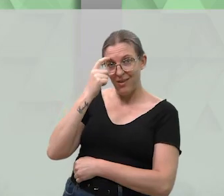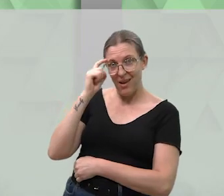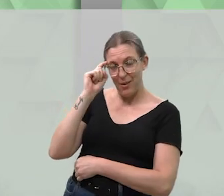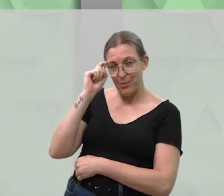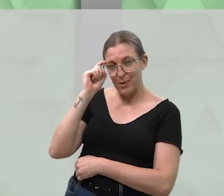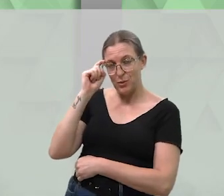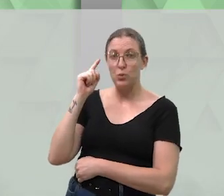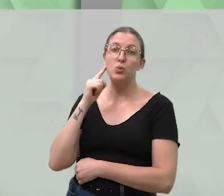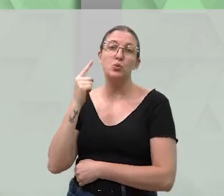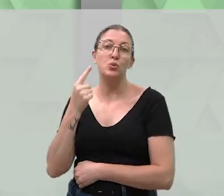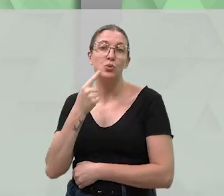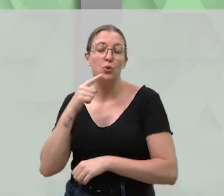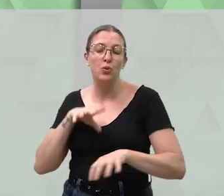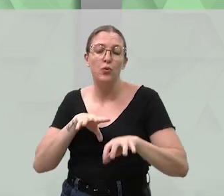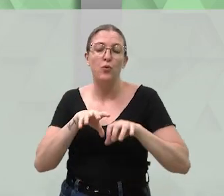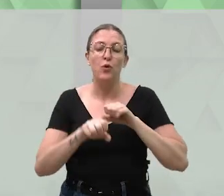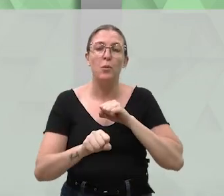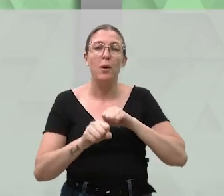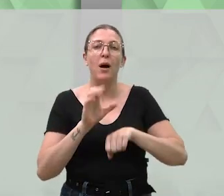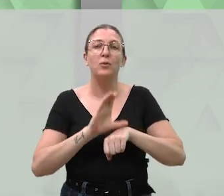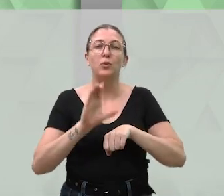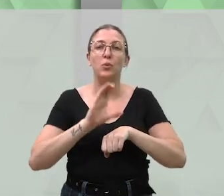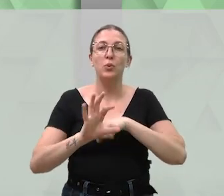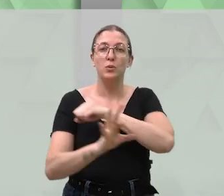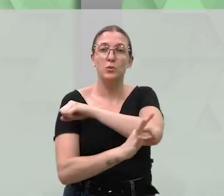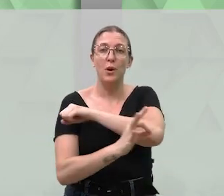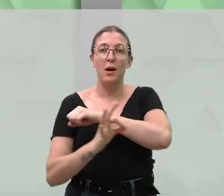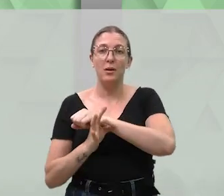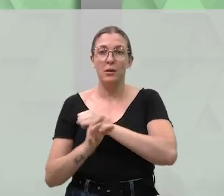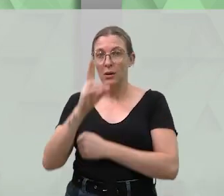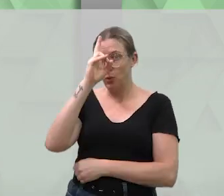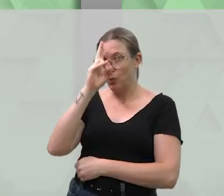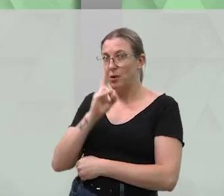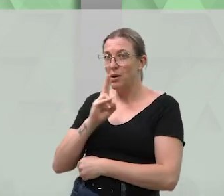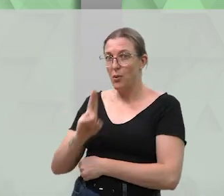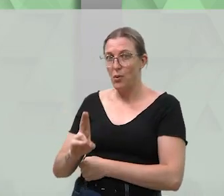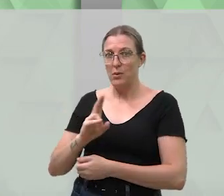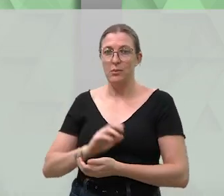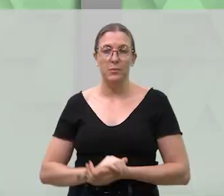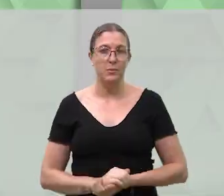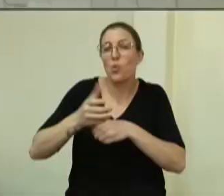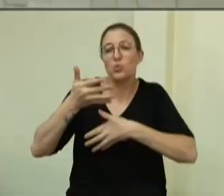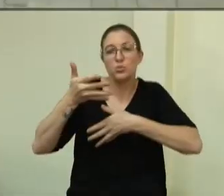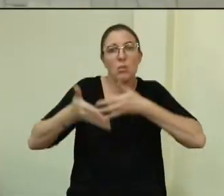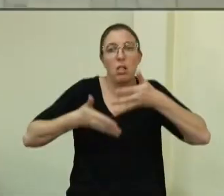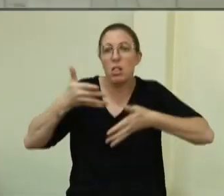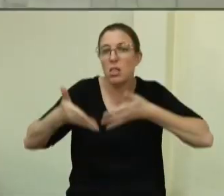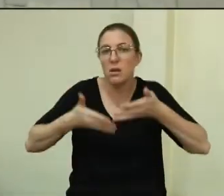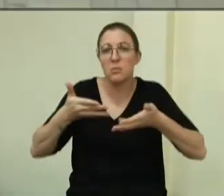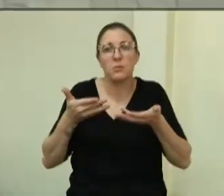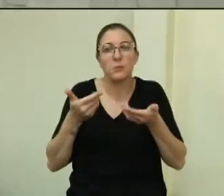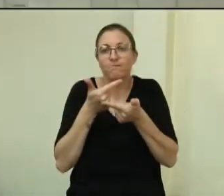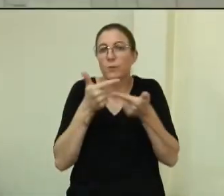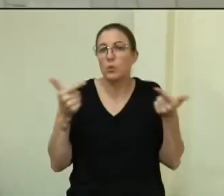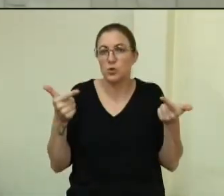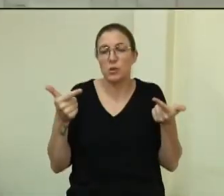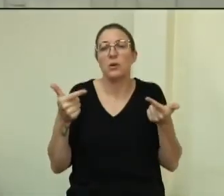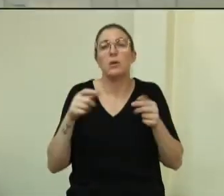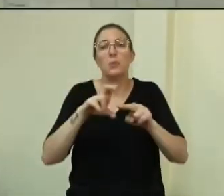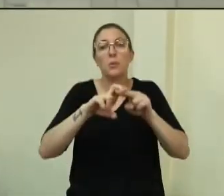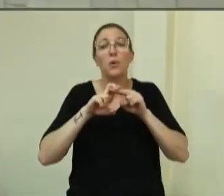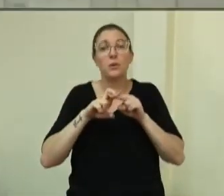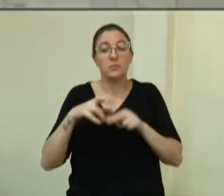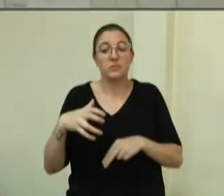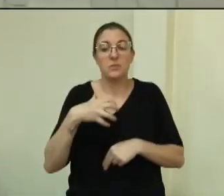Silva, pôs sua formatura em Arquitetura e Urbanismo na URI, sendo ele surdo de nascença. Eu fico feliz quando